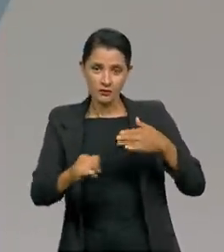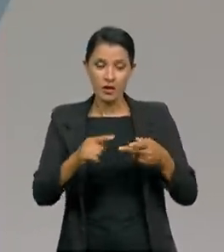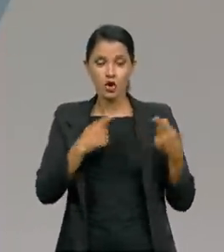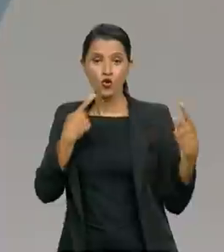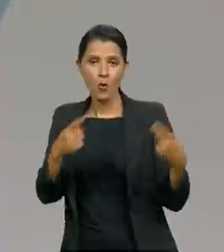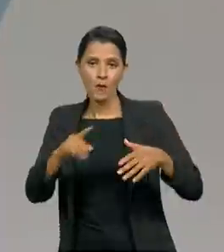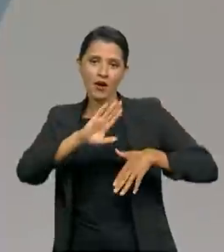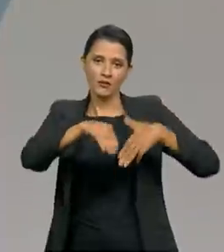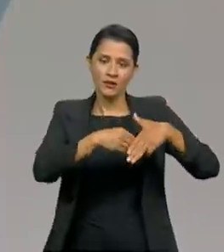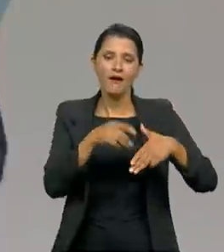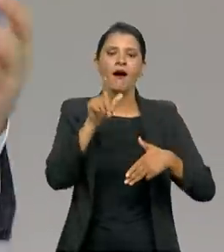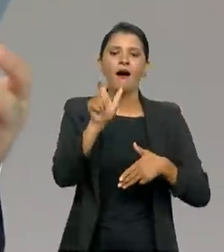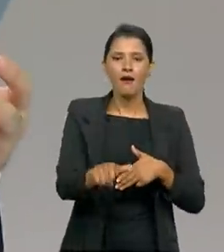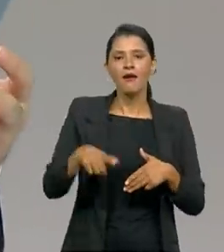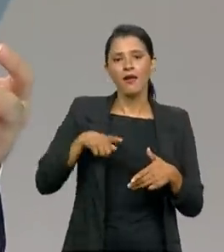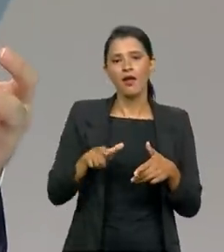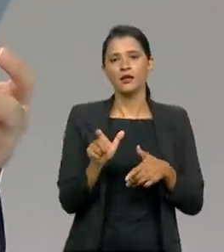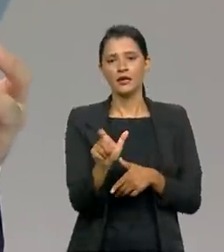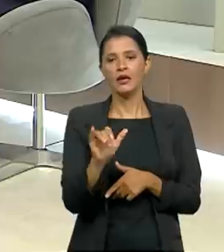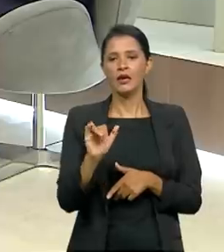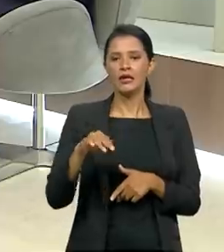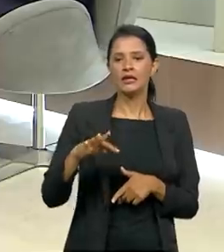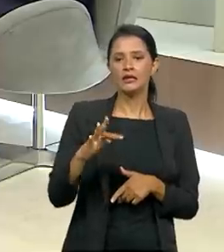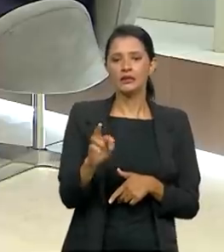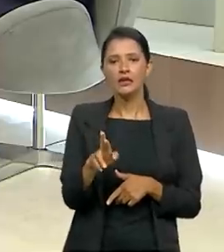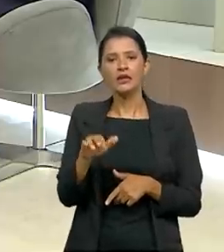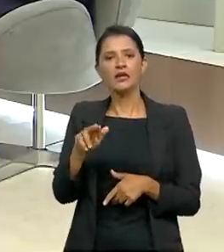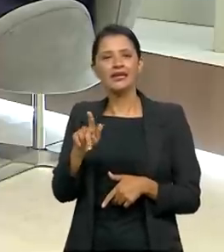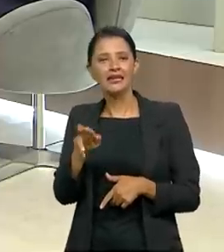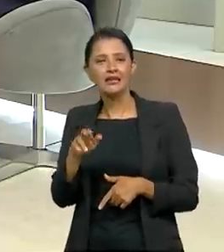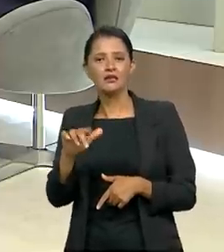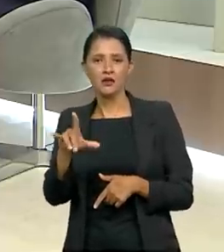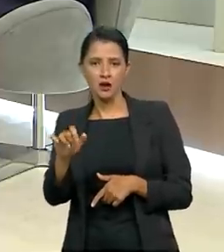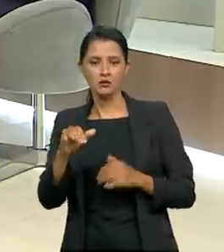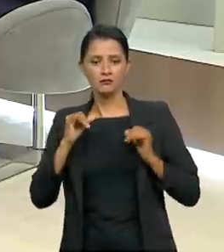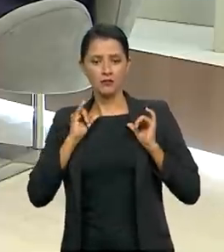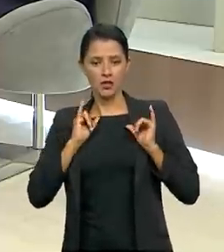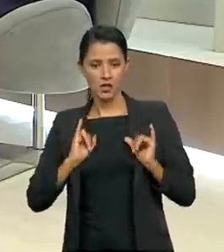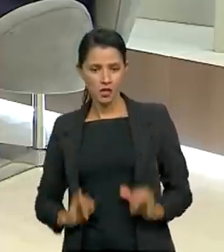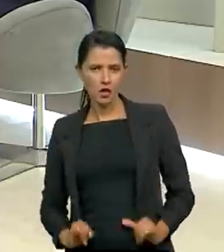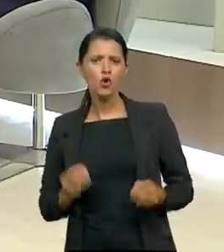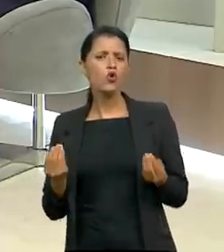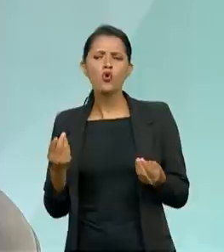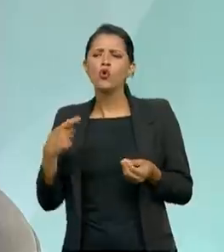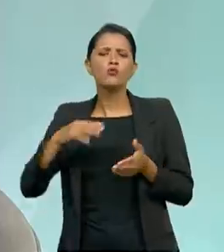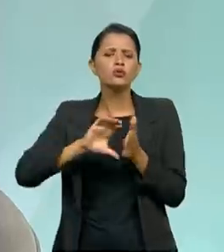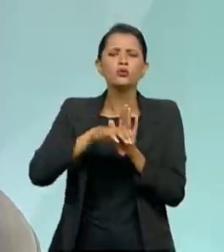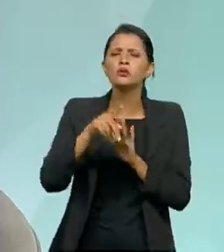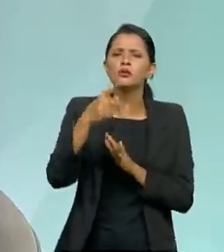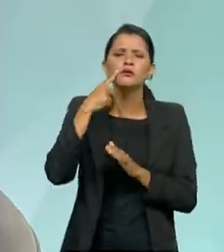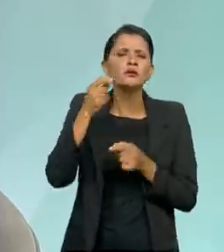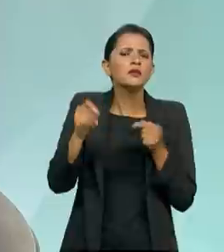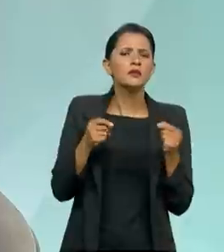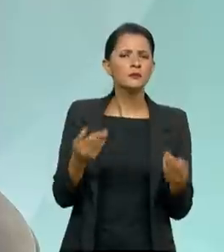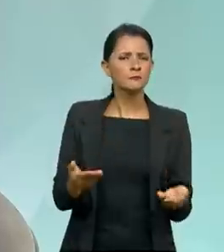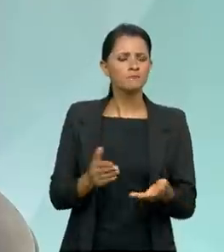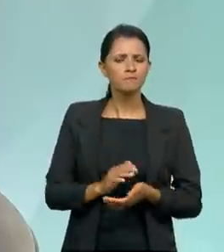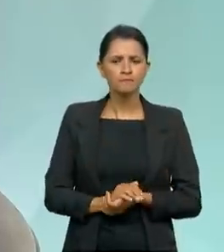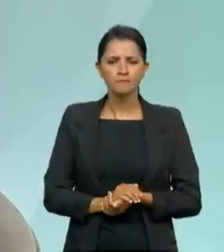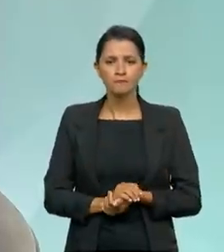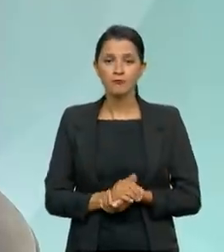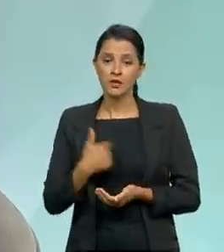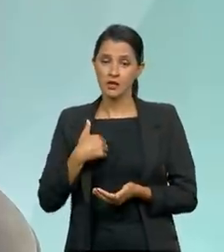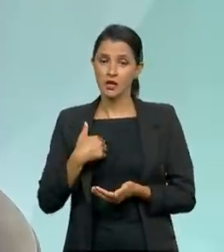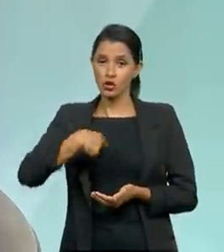corrupção, é o conceito da integridade. Como é que a CGU está trabalhando com esse conceito atualmente, ministro? Olha, Paulo, a gente começou em